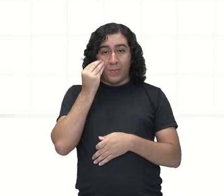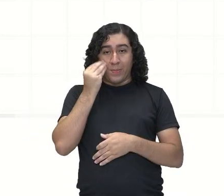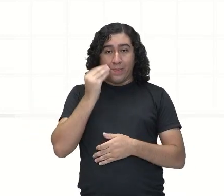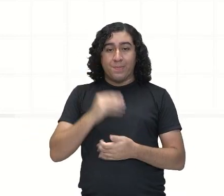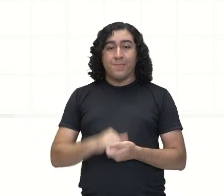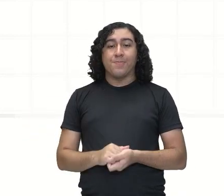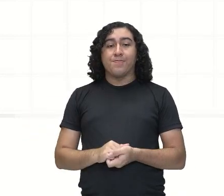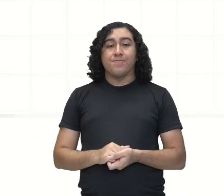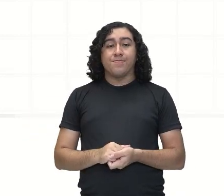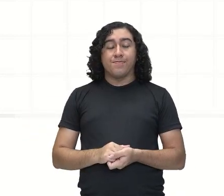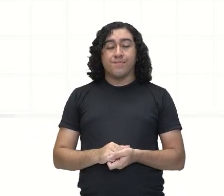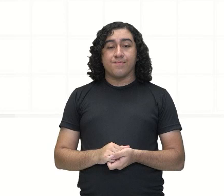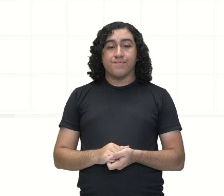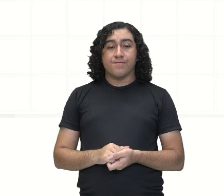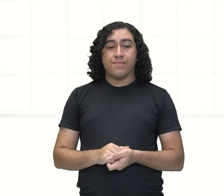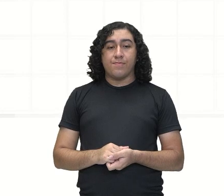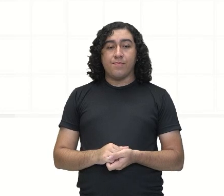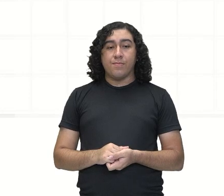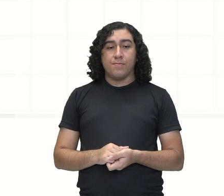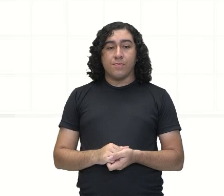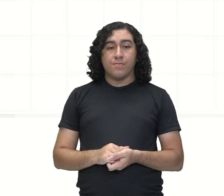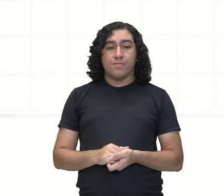tá? Então, vejam só.